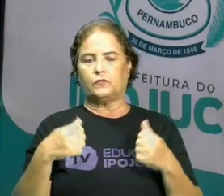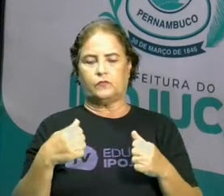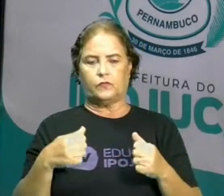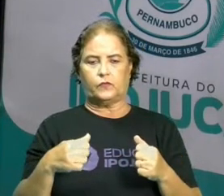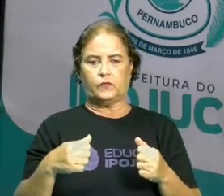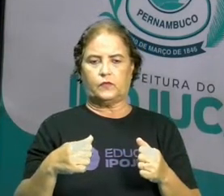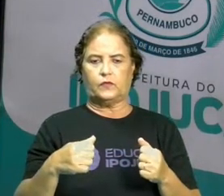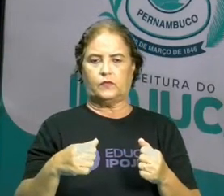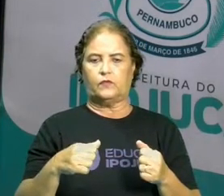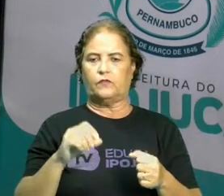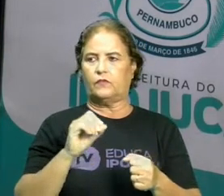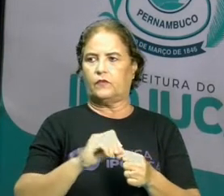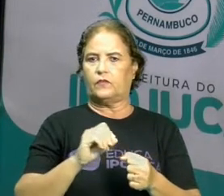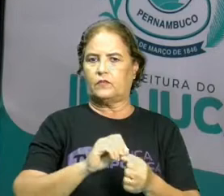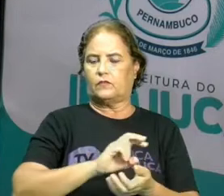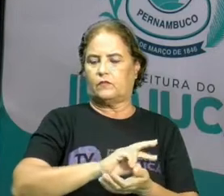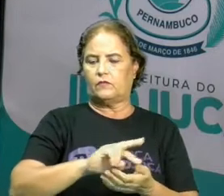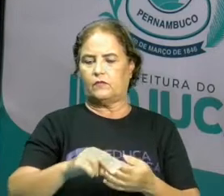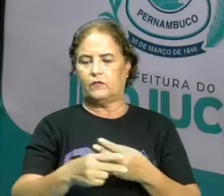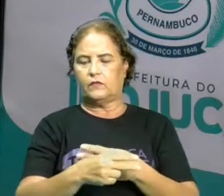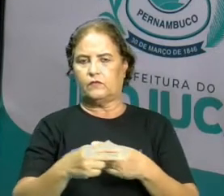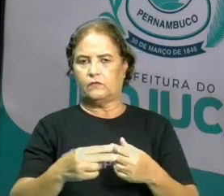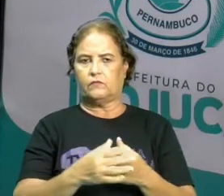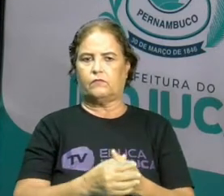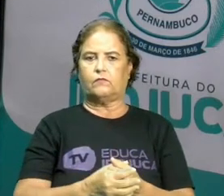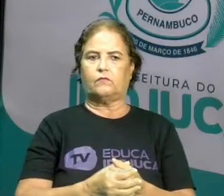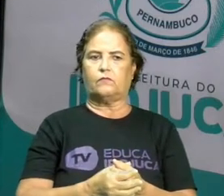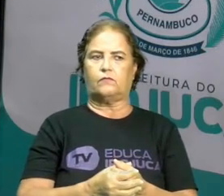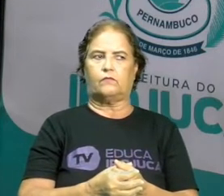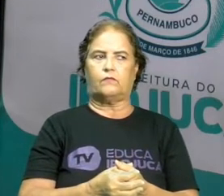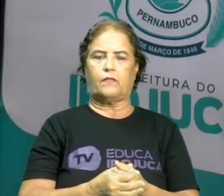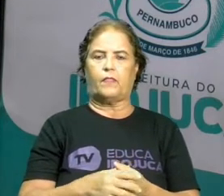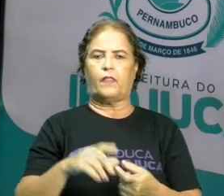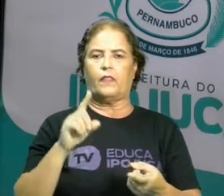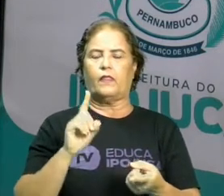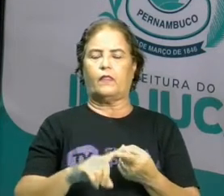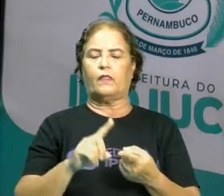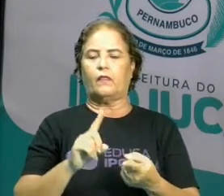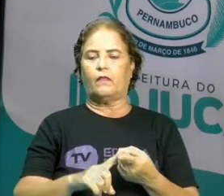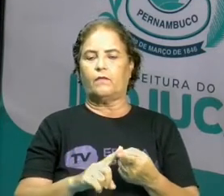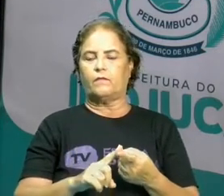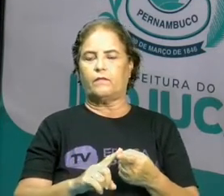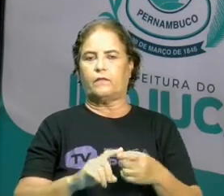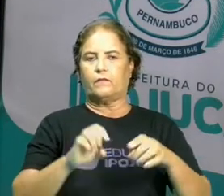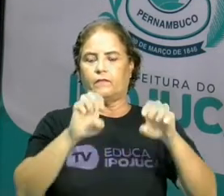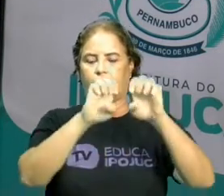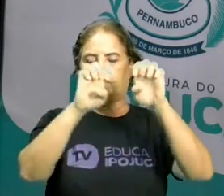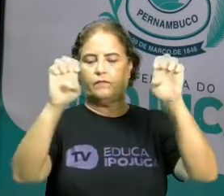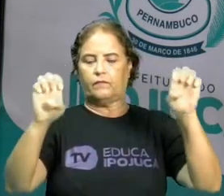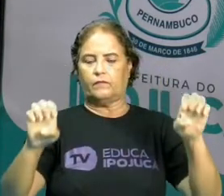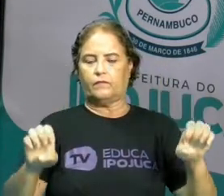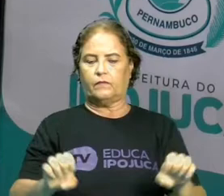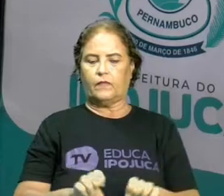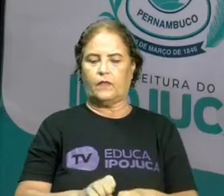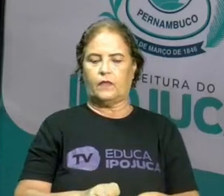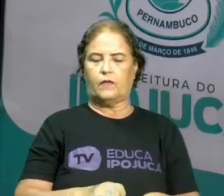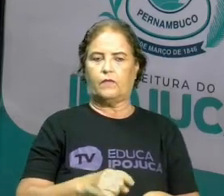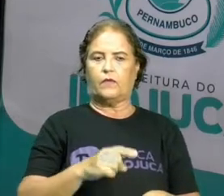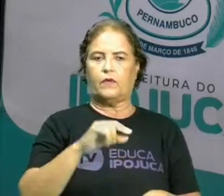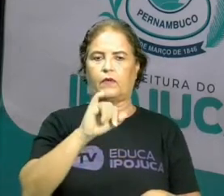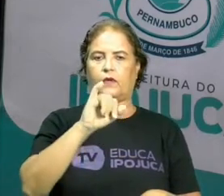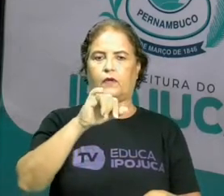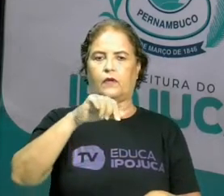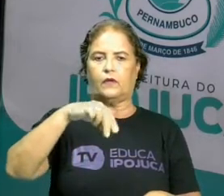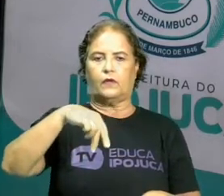realizadas. Certo? Também temos o sistema indo-arábico. É um sistema que foi